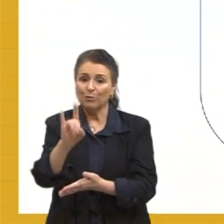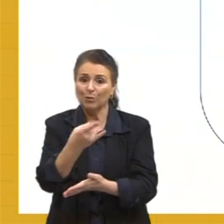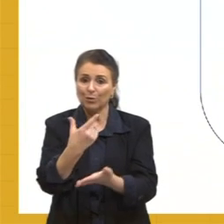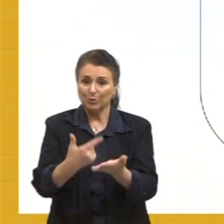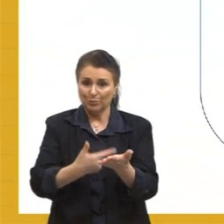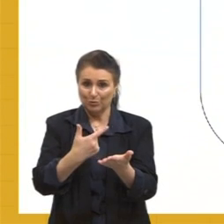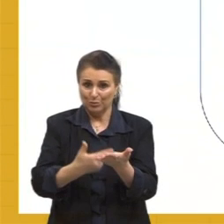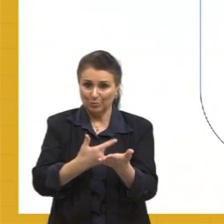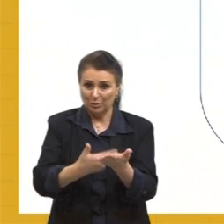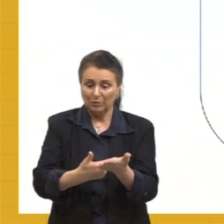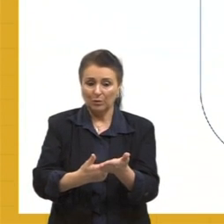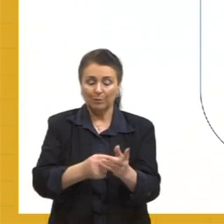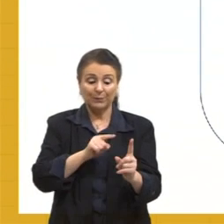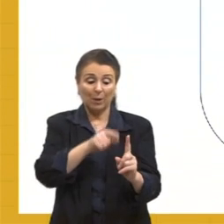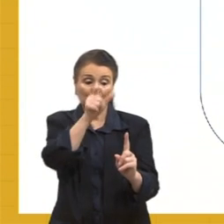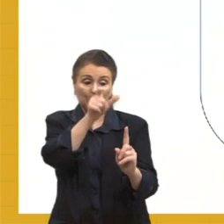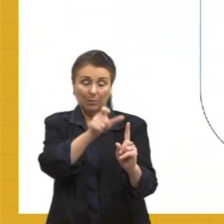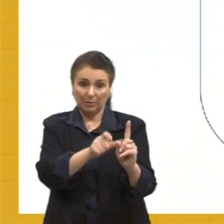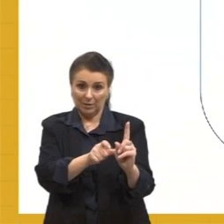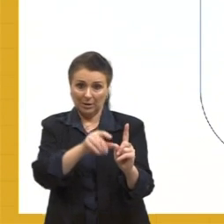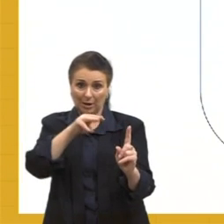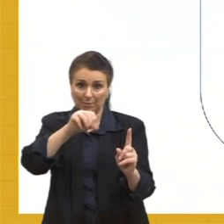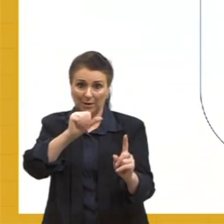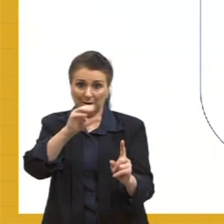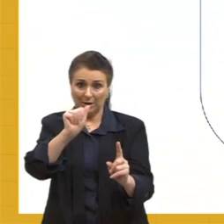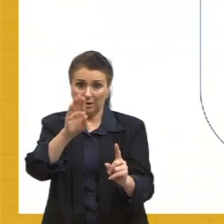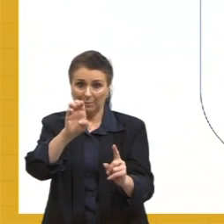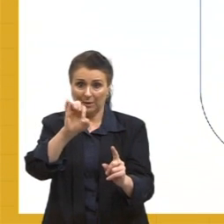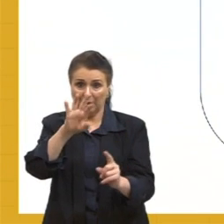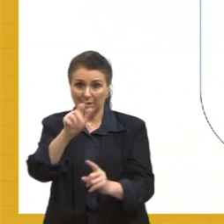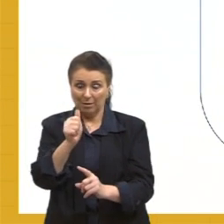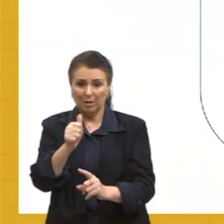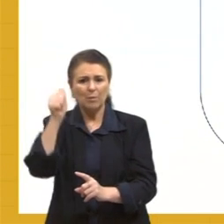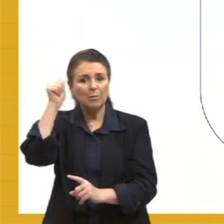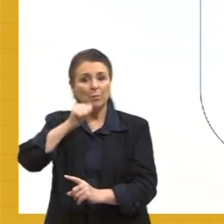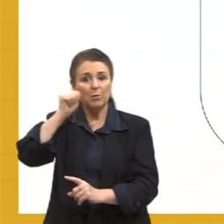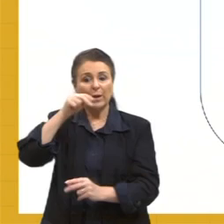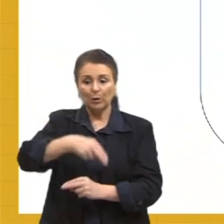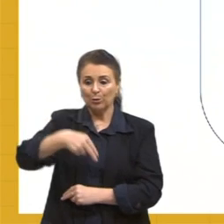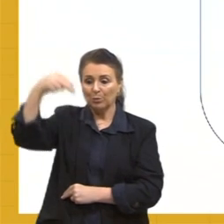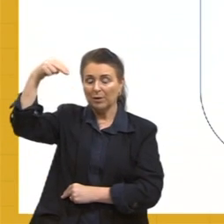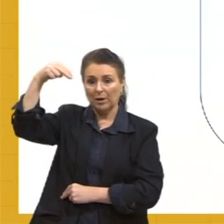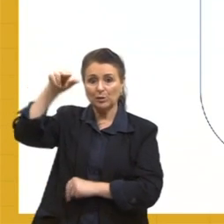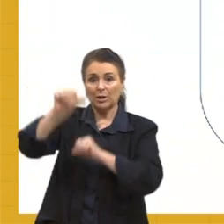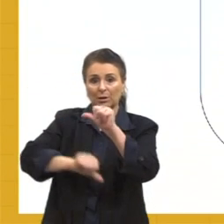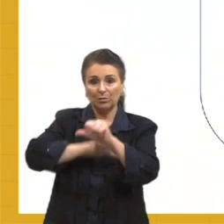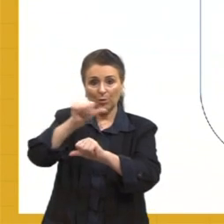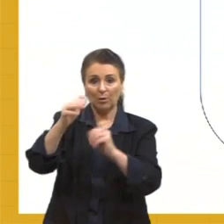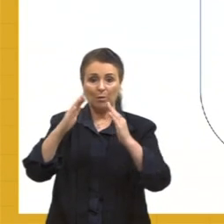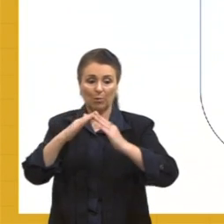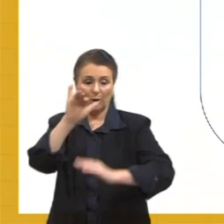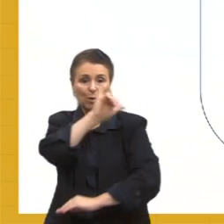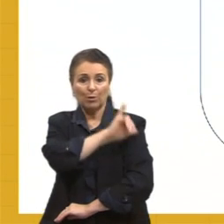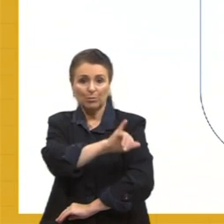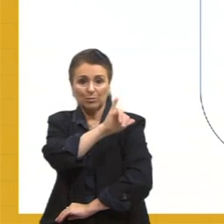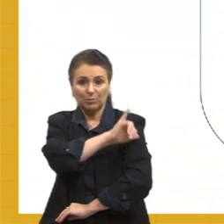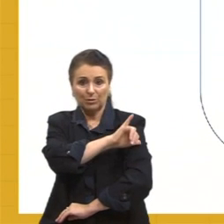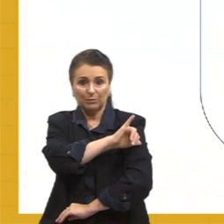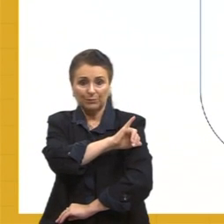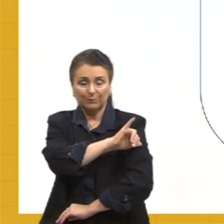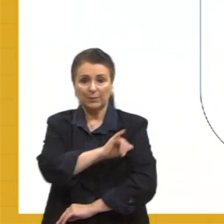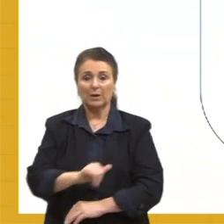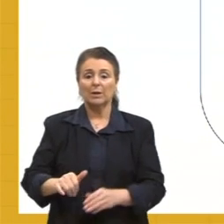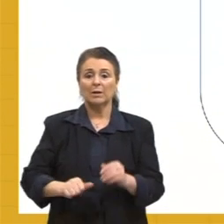Estrela trata de uma personagem, a Macabeia, que é uma nordestina que vai morar no Rio de Janeiro. Então, em um trecho do livro, diz assim,